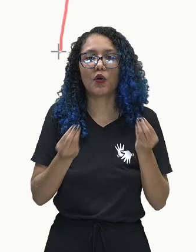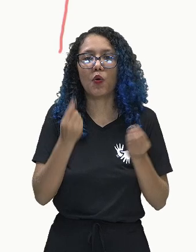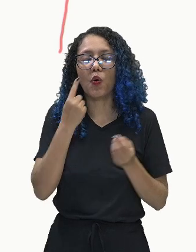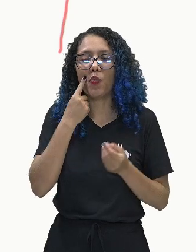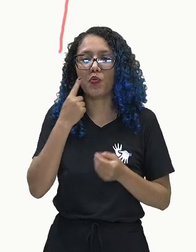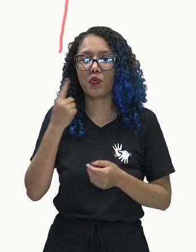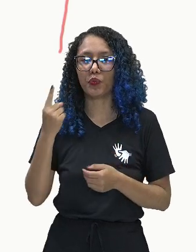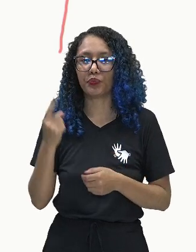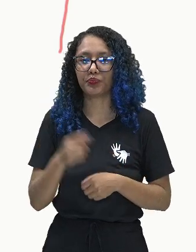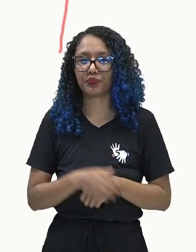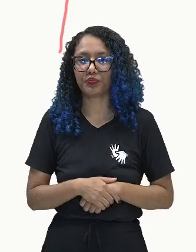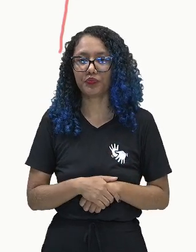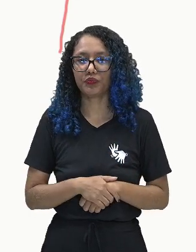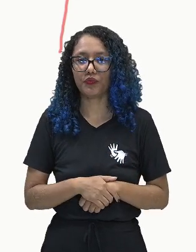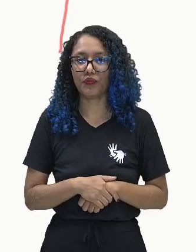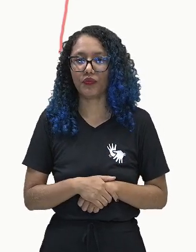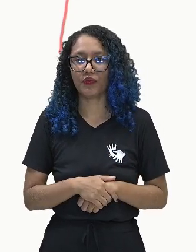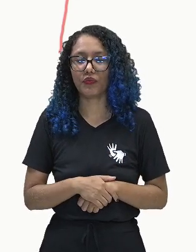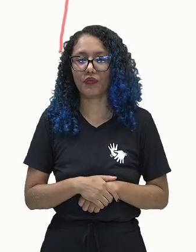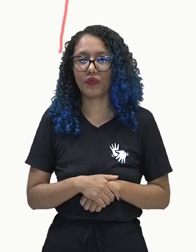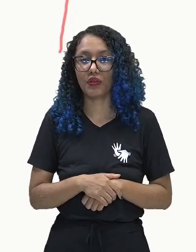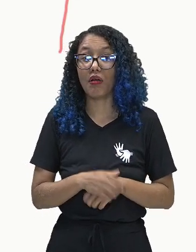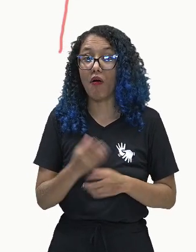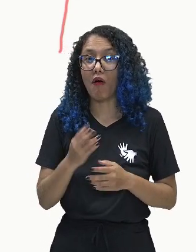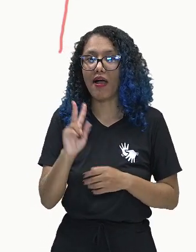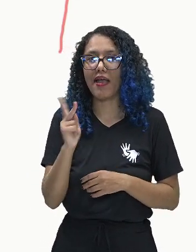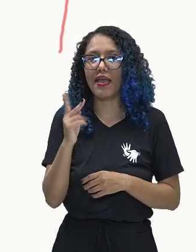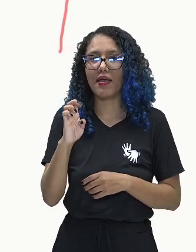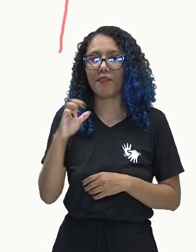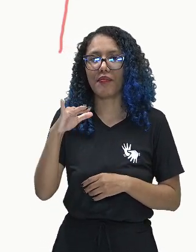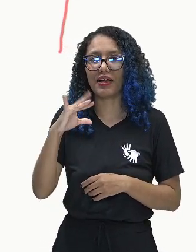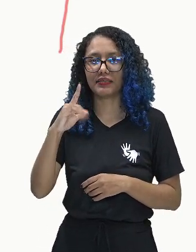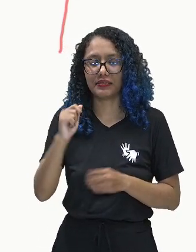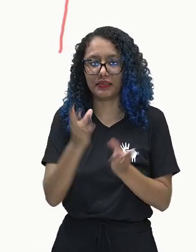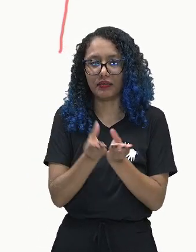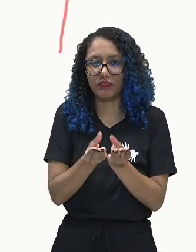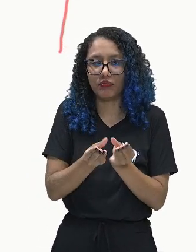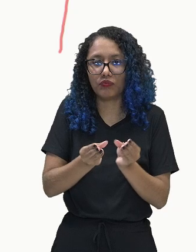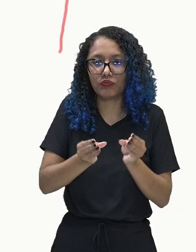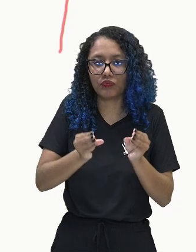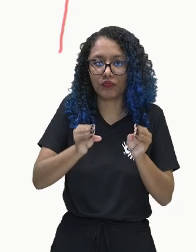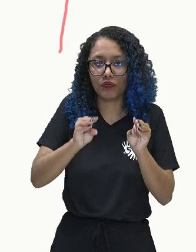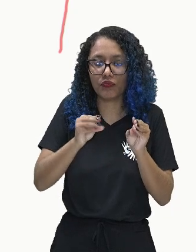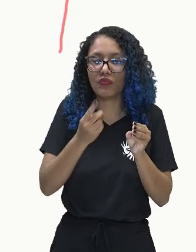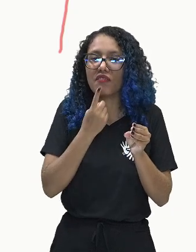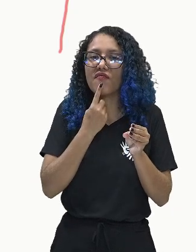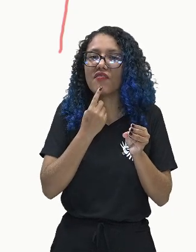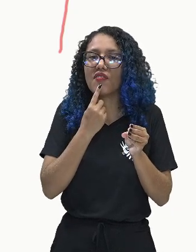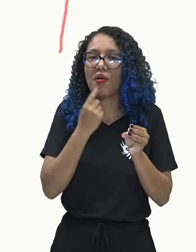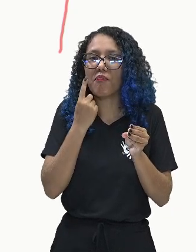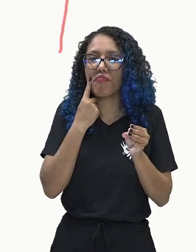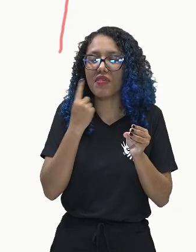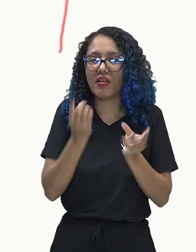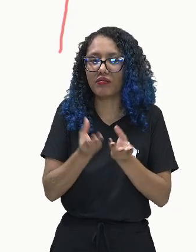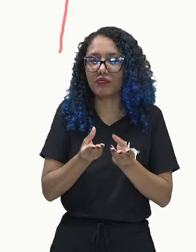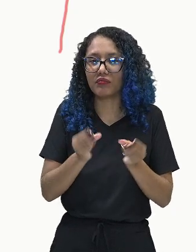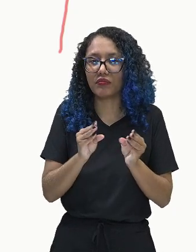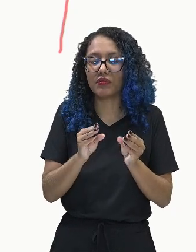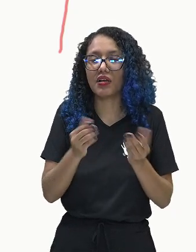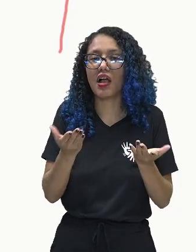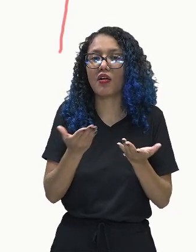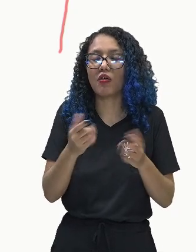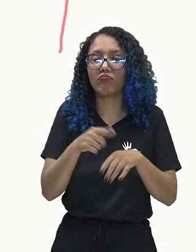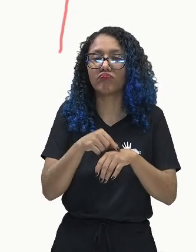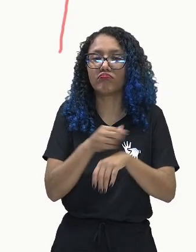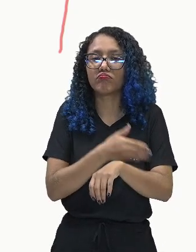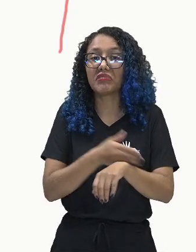imagem mais côncava, bicôncava, olha, os linfócitos aqui com uma outra estrutura. Percebam que a